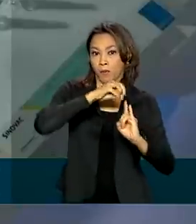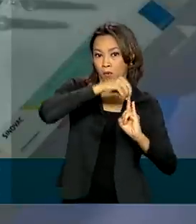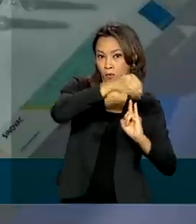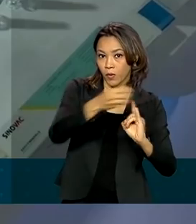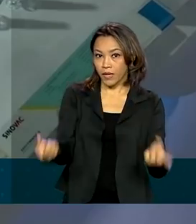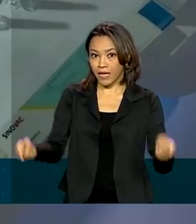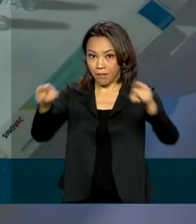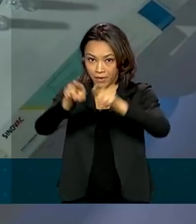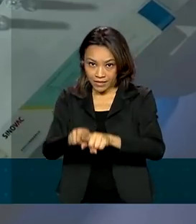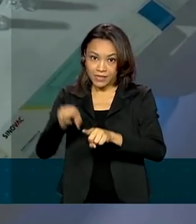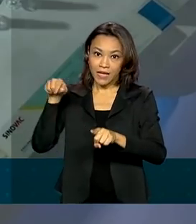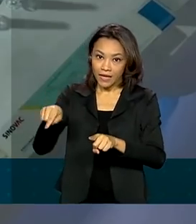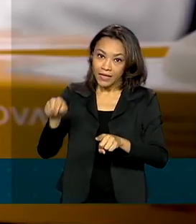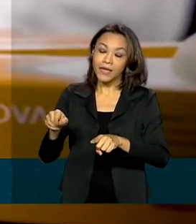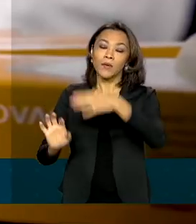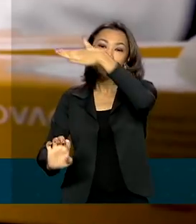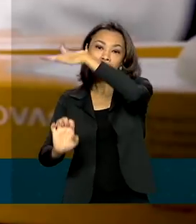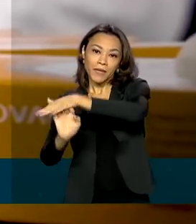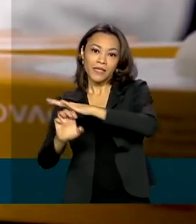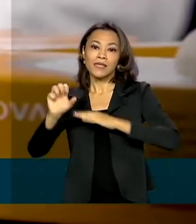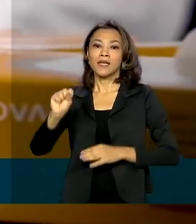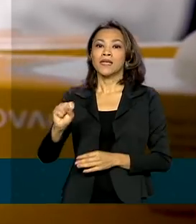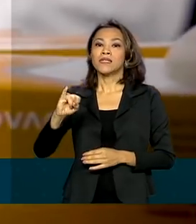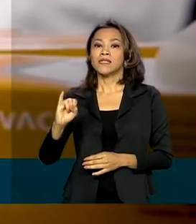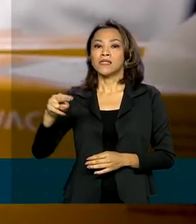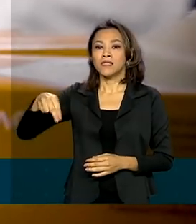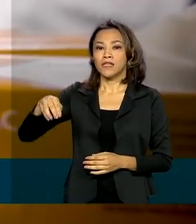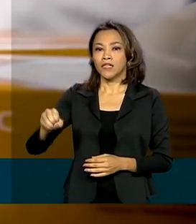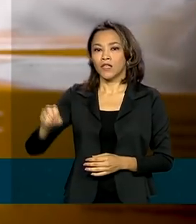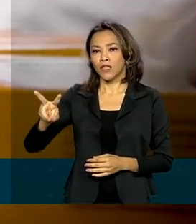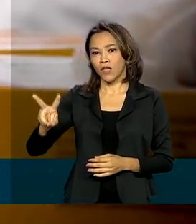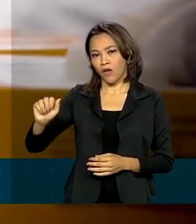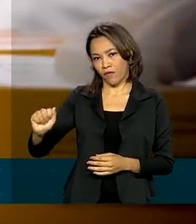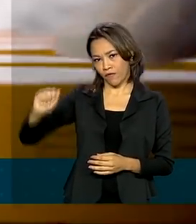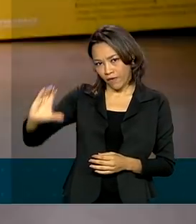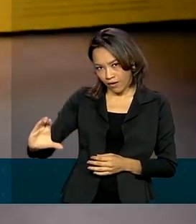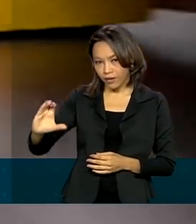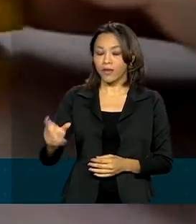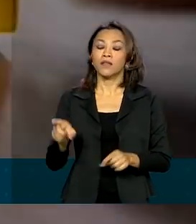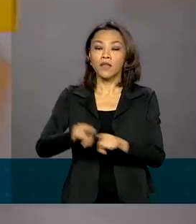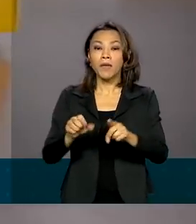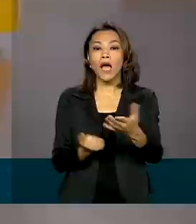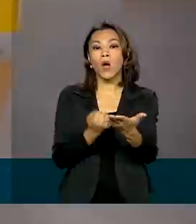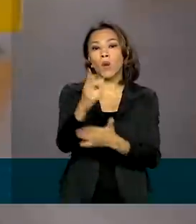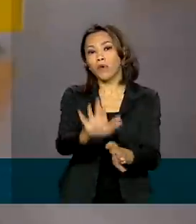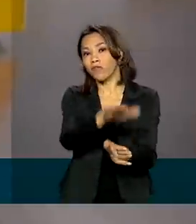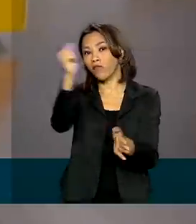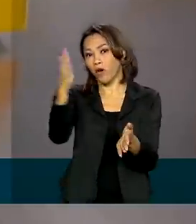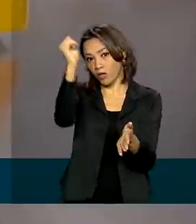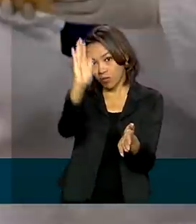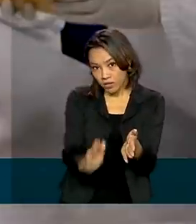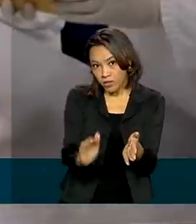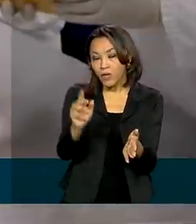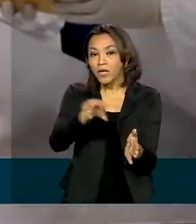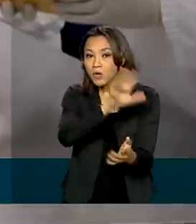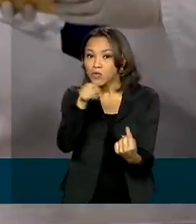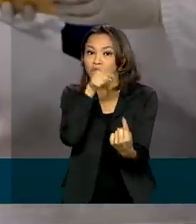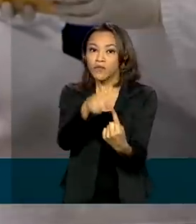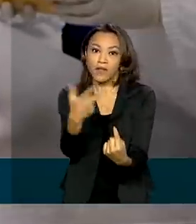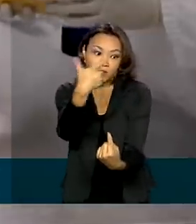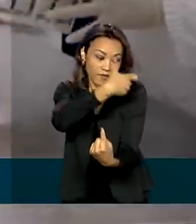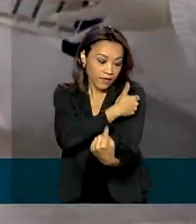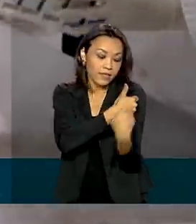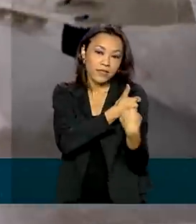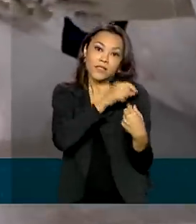farmacêutica chinesa Sinovac. Segundo Pazuello, além das compras no exterior, o objetivo é que as vacinas sejam